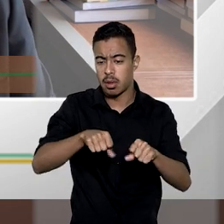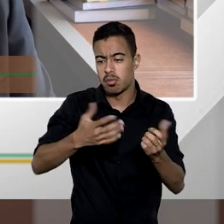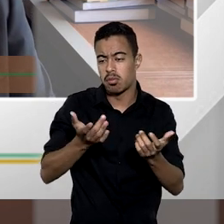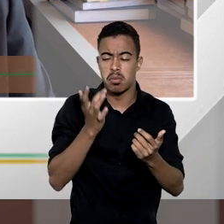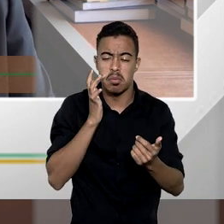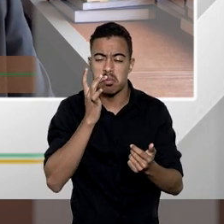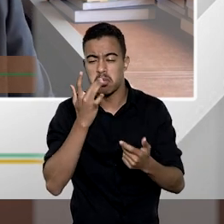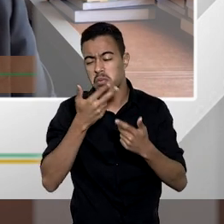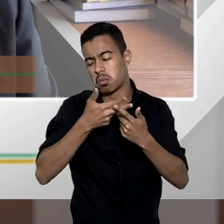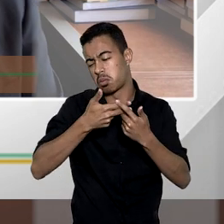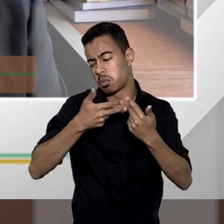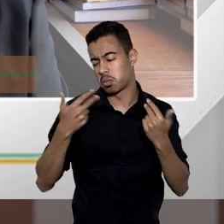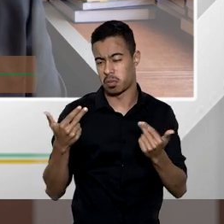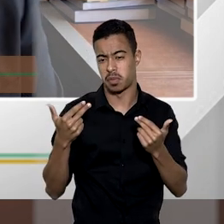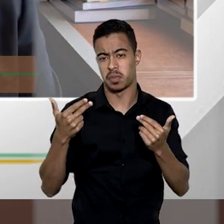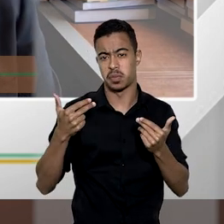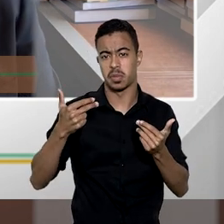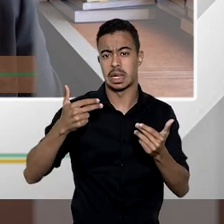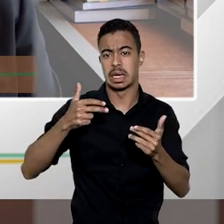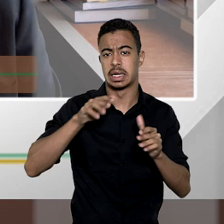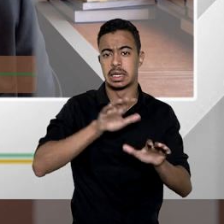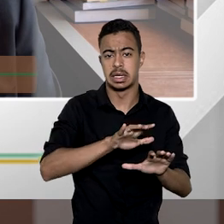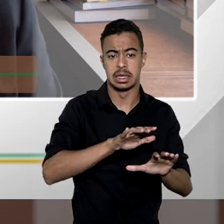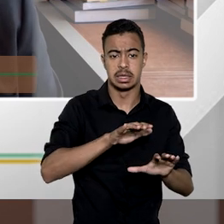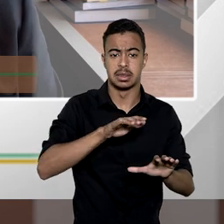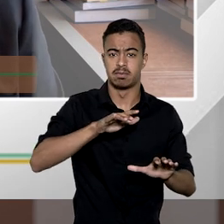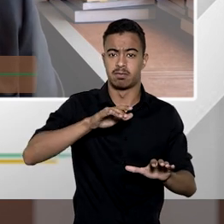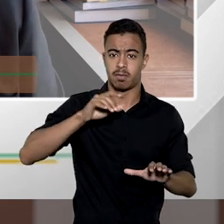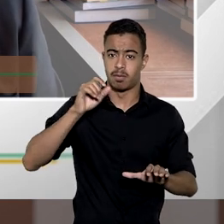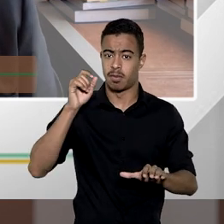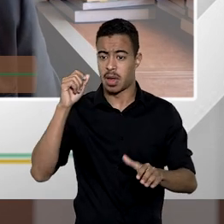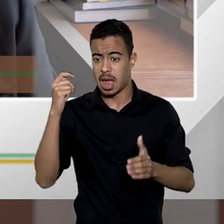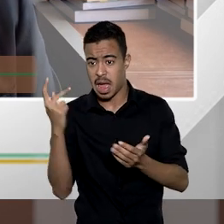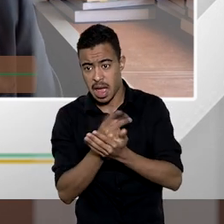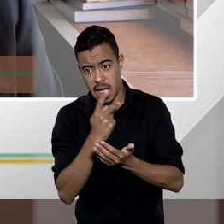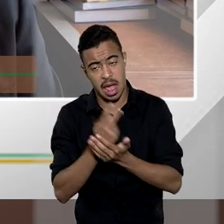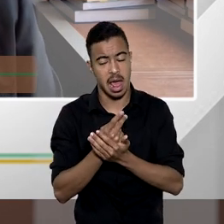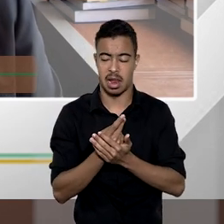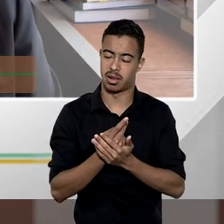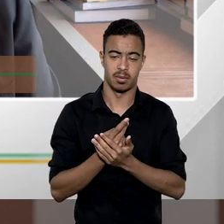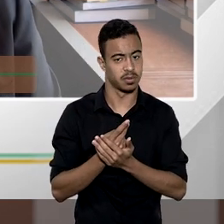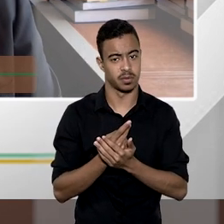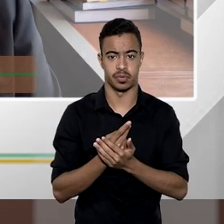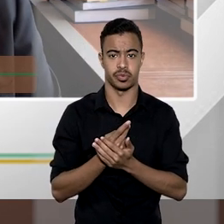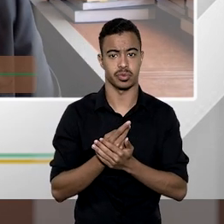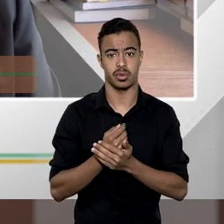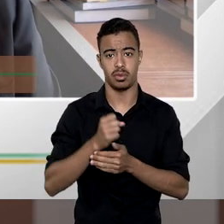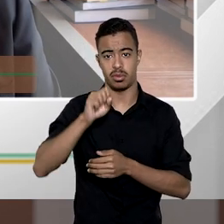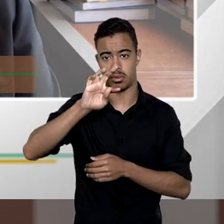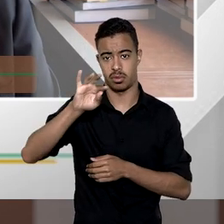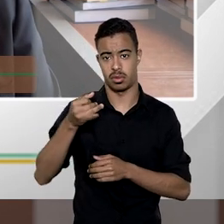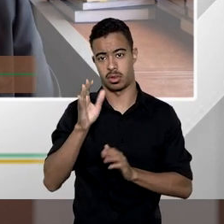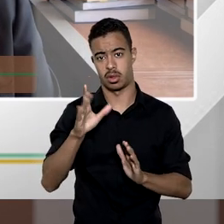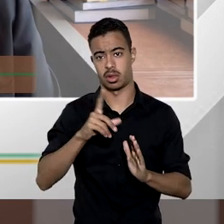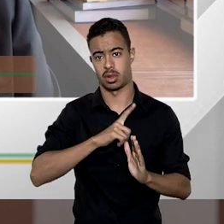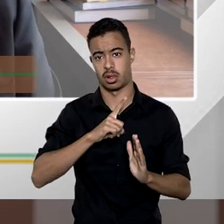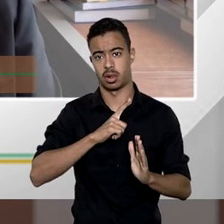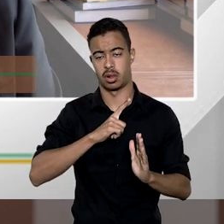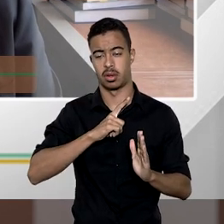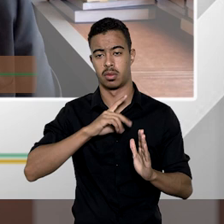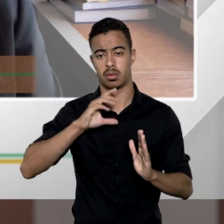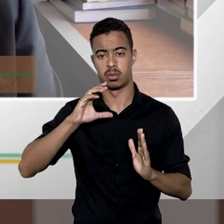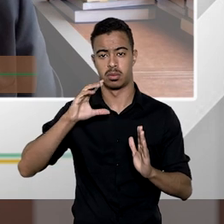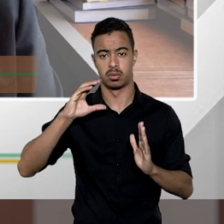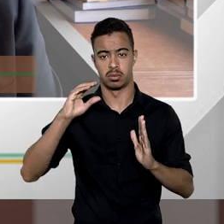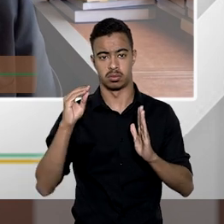prova de exploração o STJ já tem um acórdão no recurso especial número 1